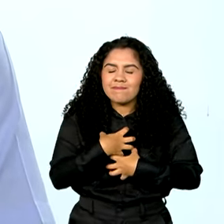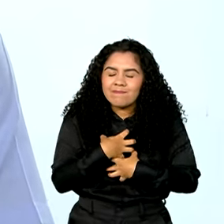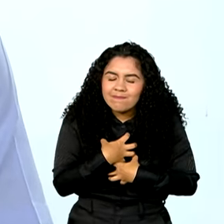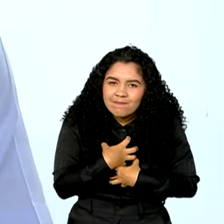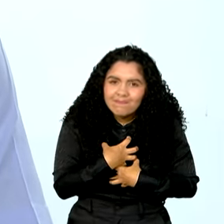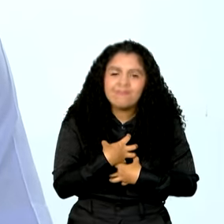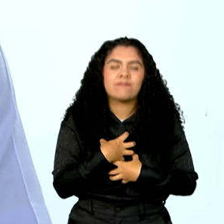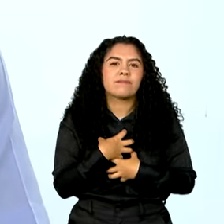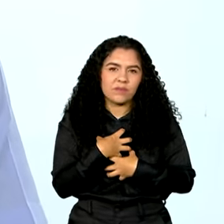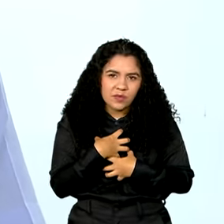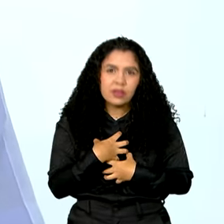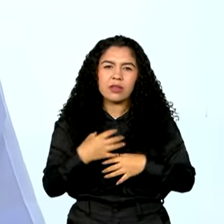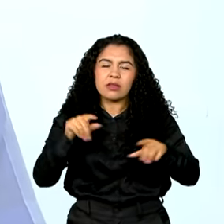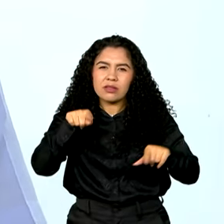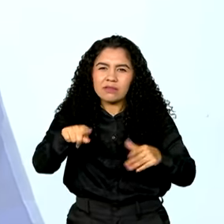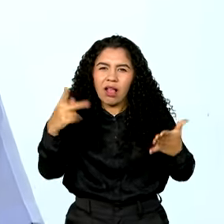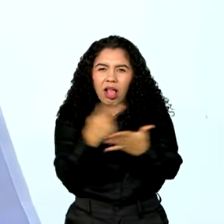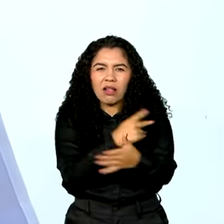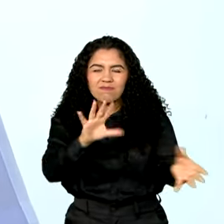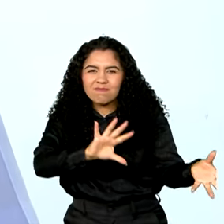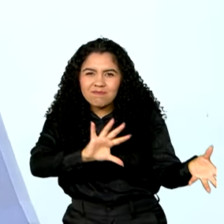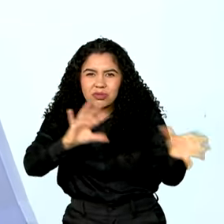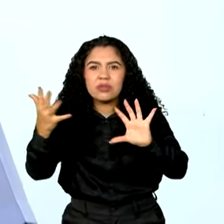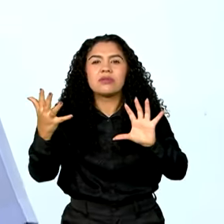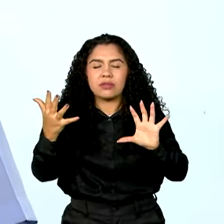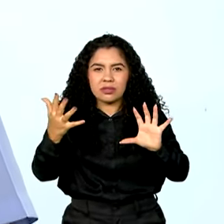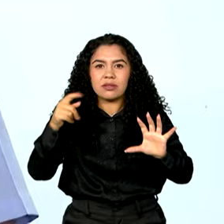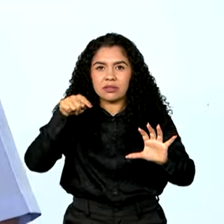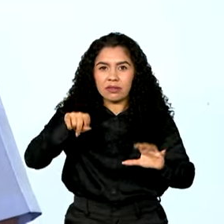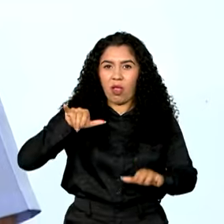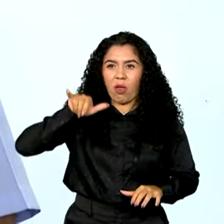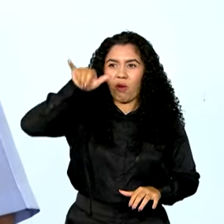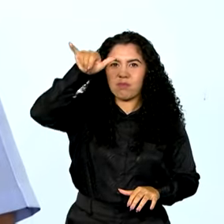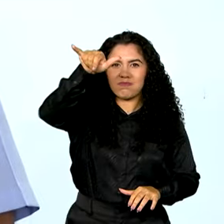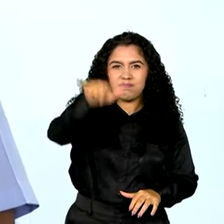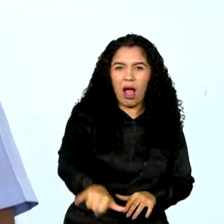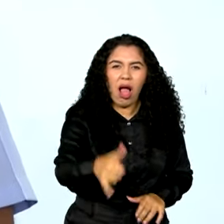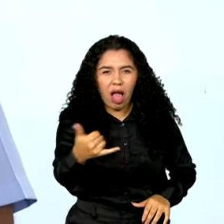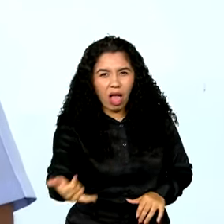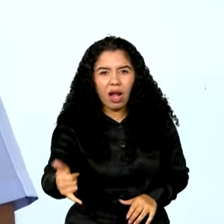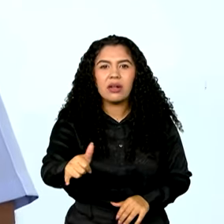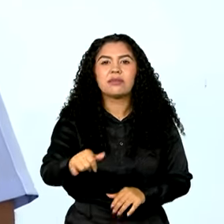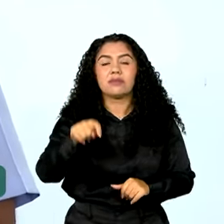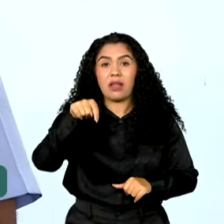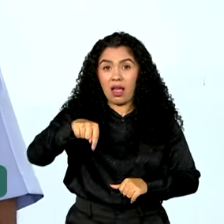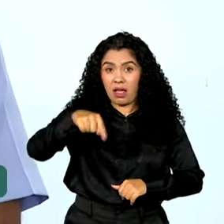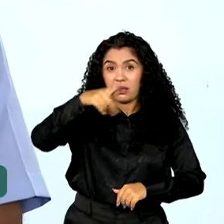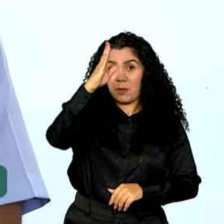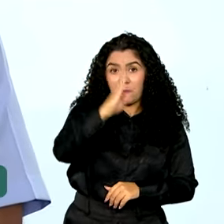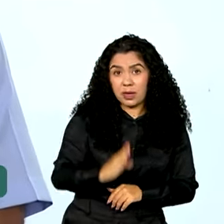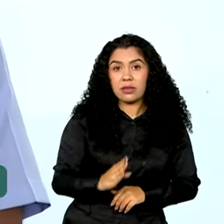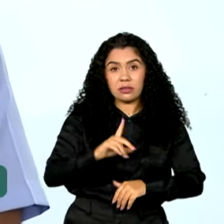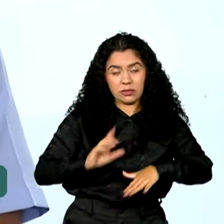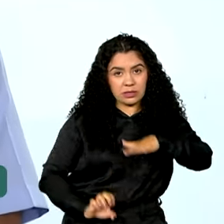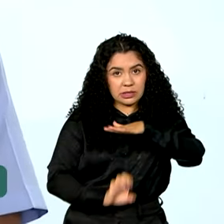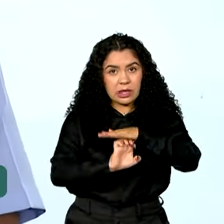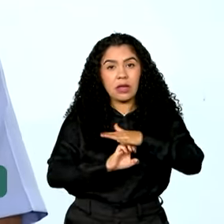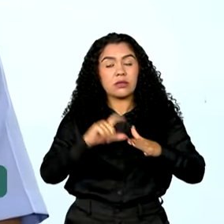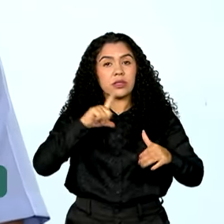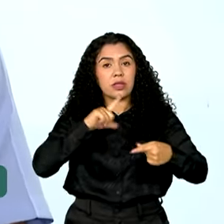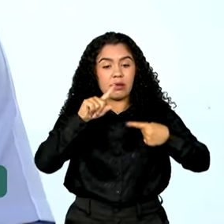e na eventualidade desse evento catastrófico, o acidente aeronáutico, o Estado brasileiro tem duas grandes